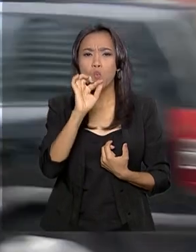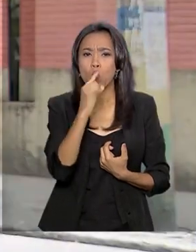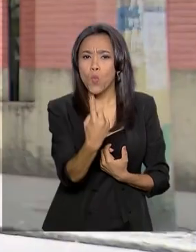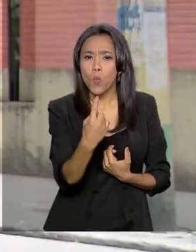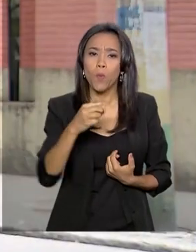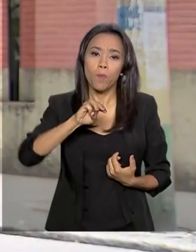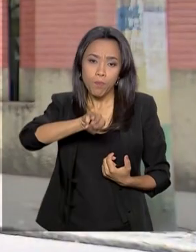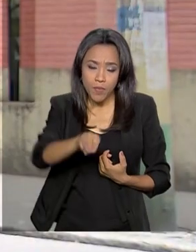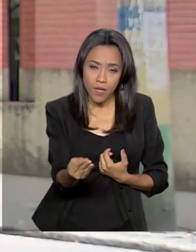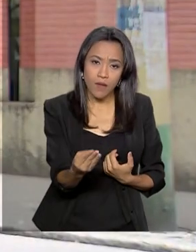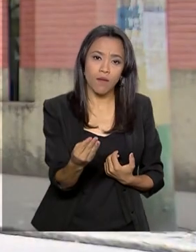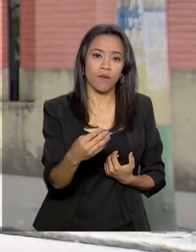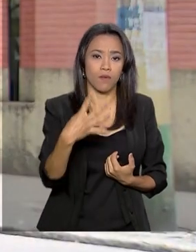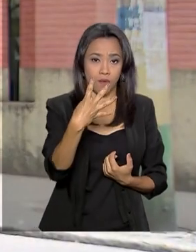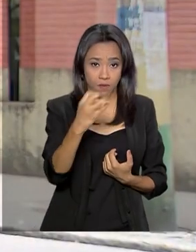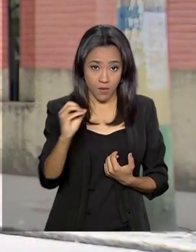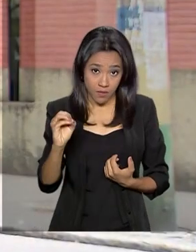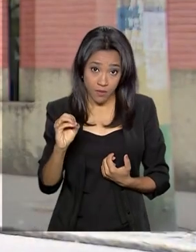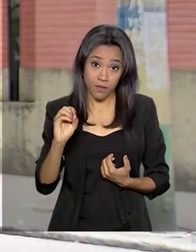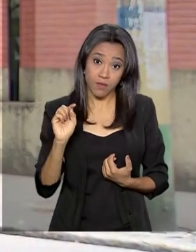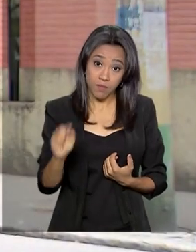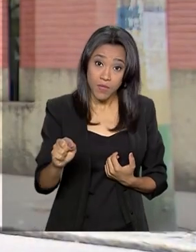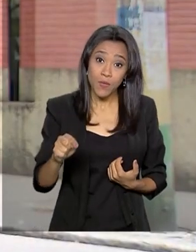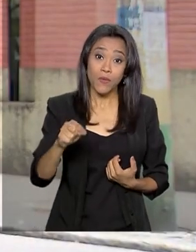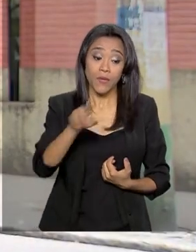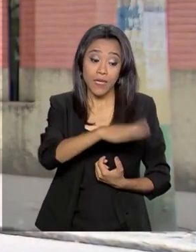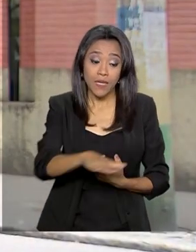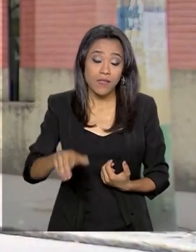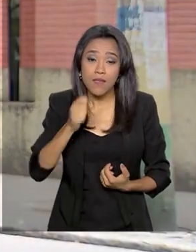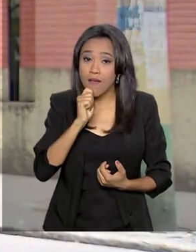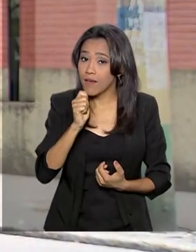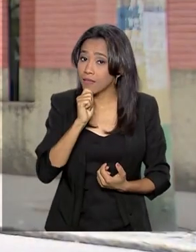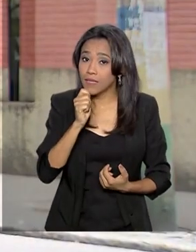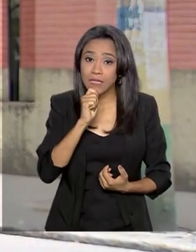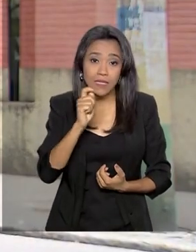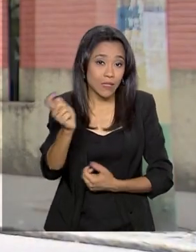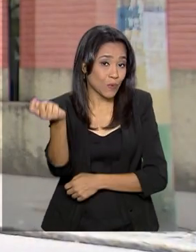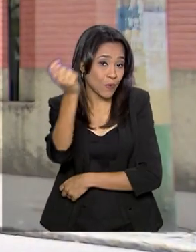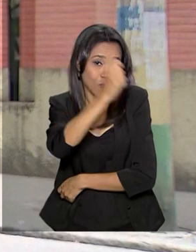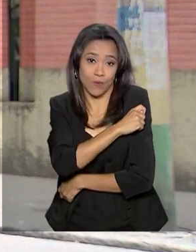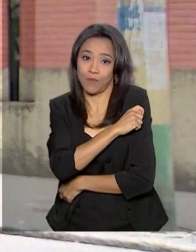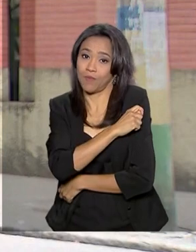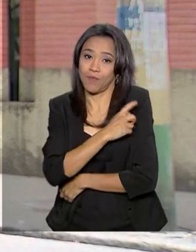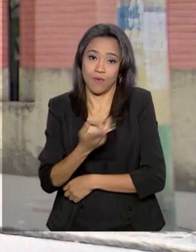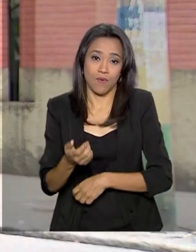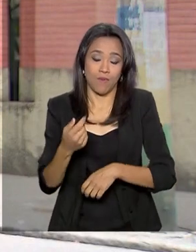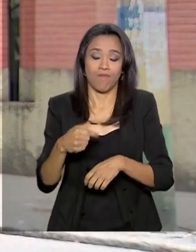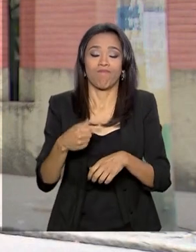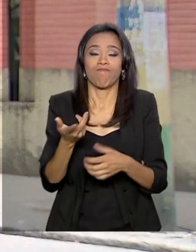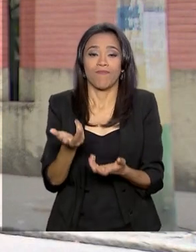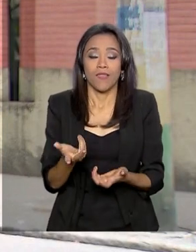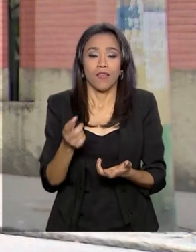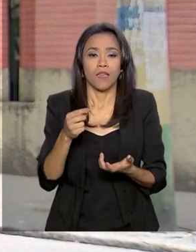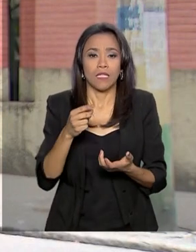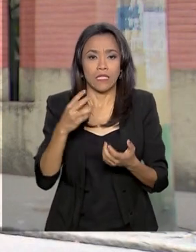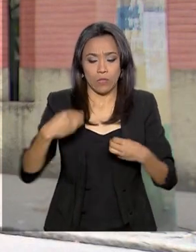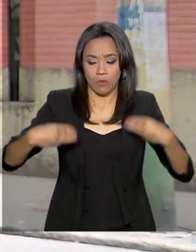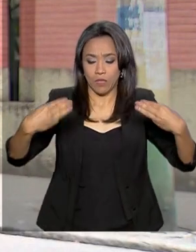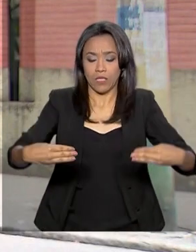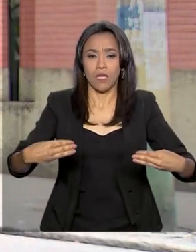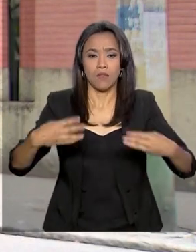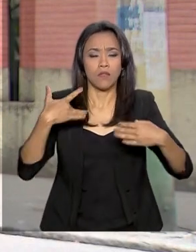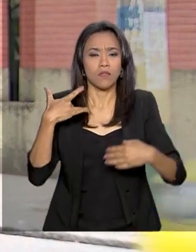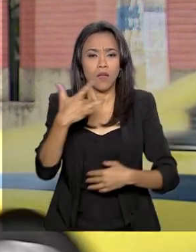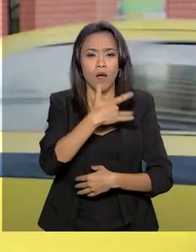milhão e 400 mil crianças que ainda não tomaram a chamada dose zero, Renata. O Ministério da Saúde está enviando a todos